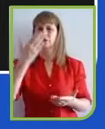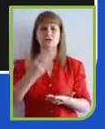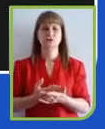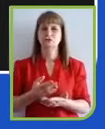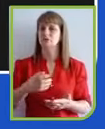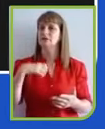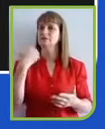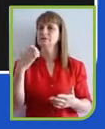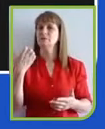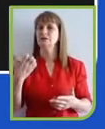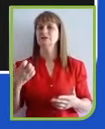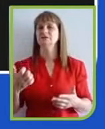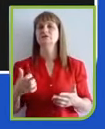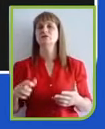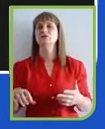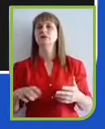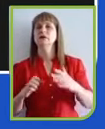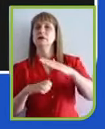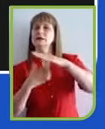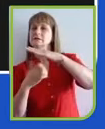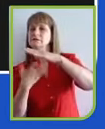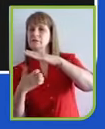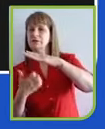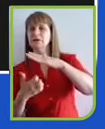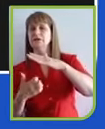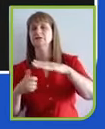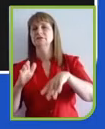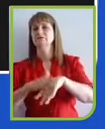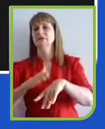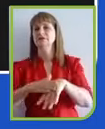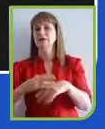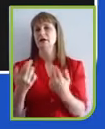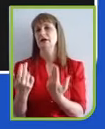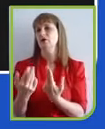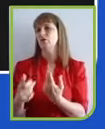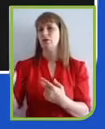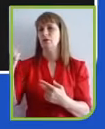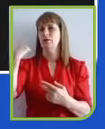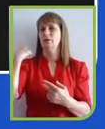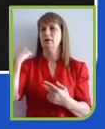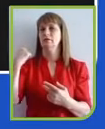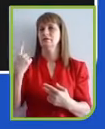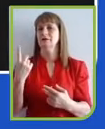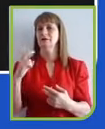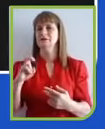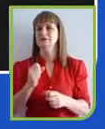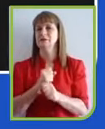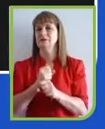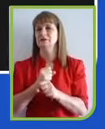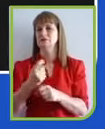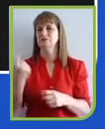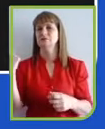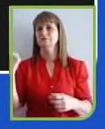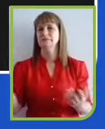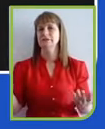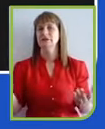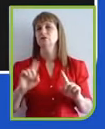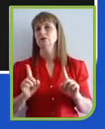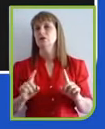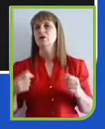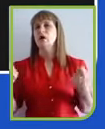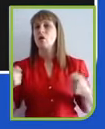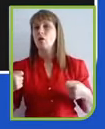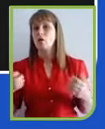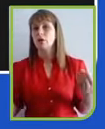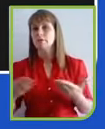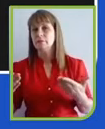começo desse século. Não acredito. Acho que agora vem para valer e a empresa que escolheu uma causa precisa entender